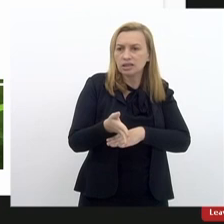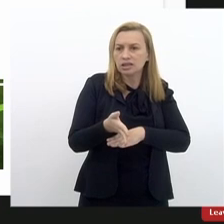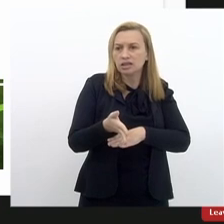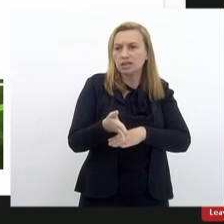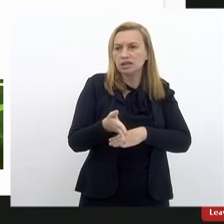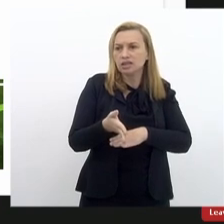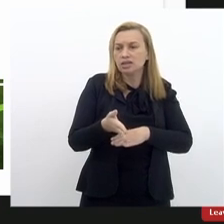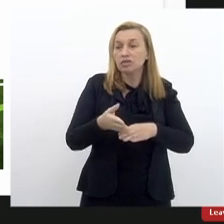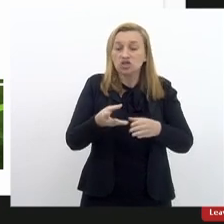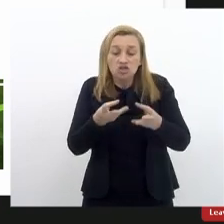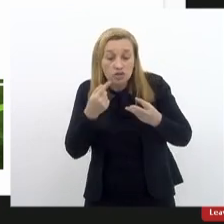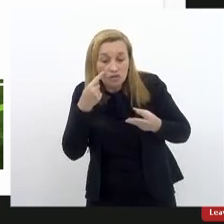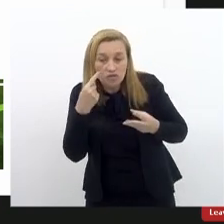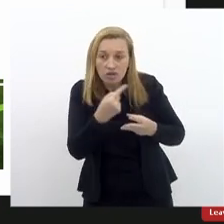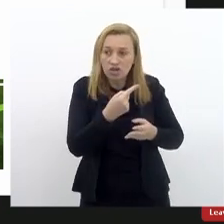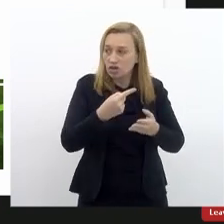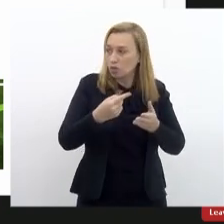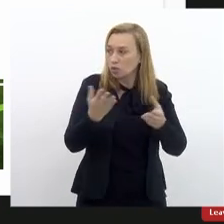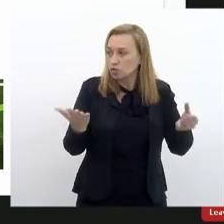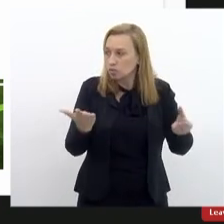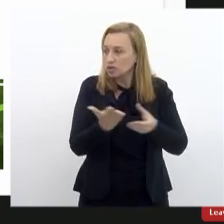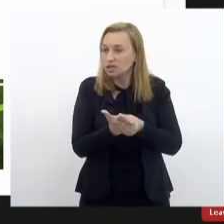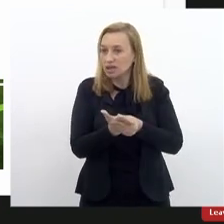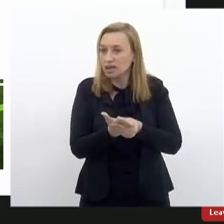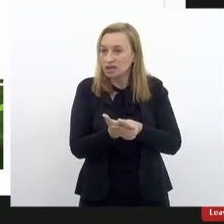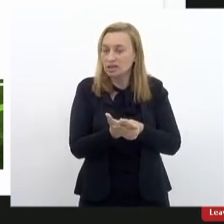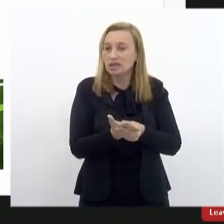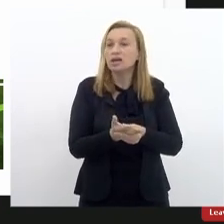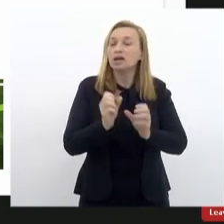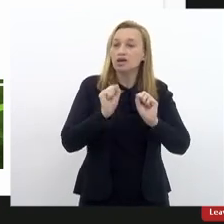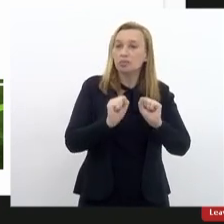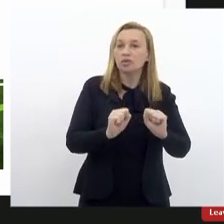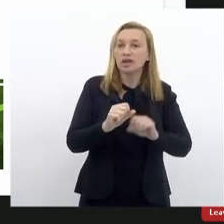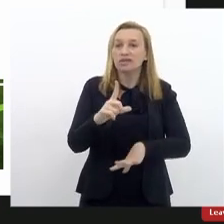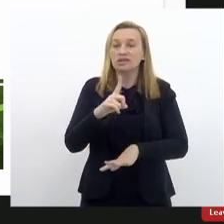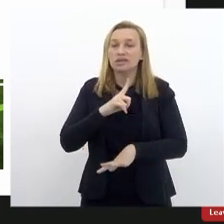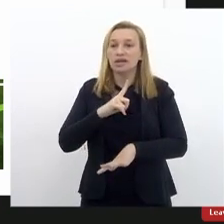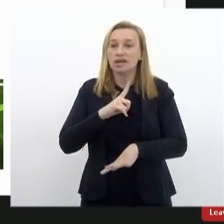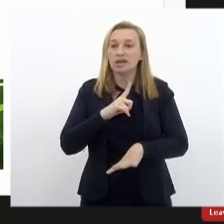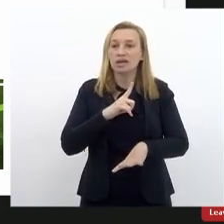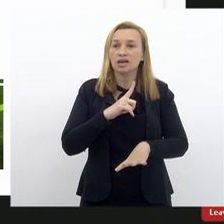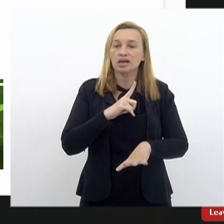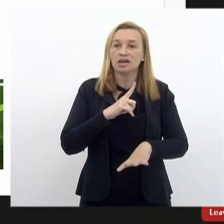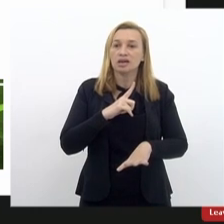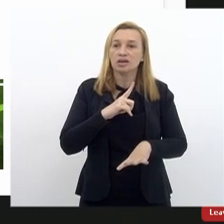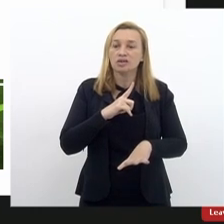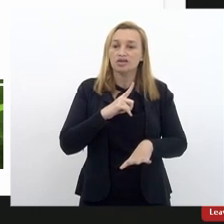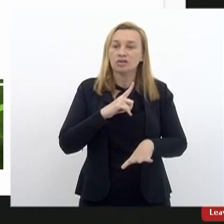de apreciação dos processos, para que eles pudessem ter um trâmite